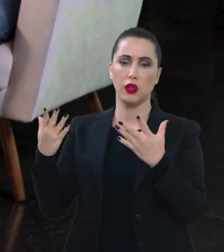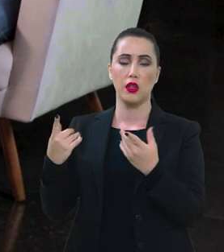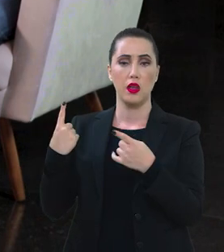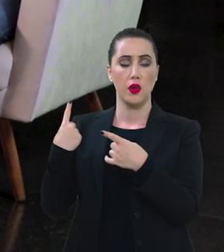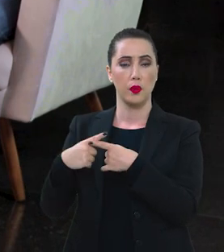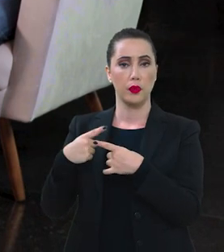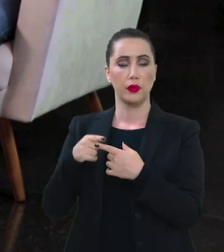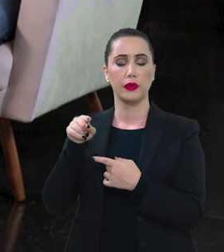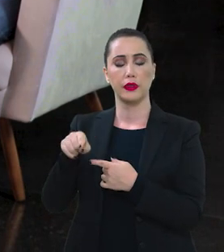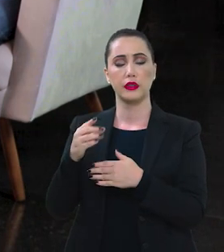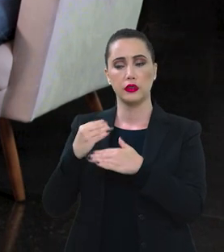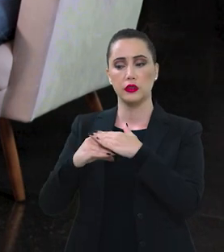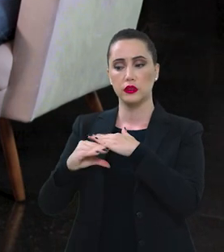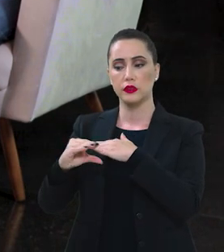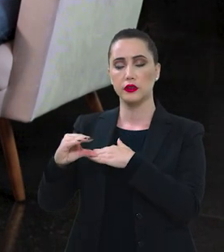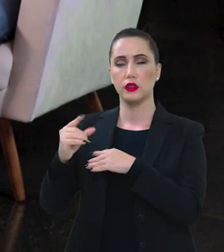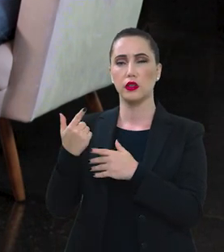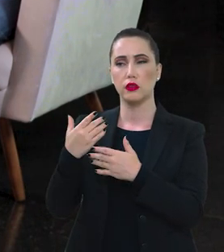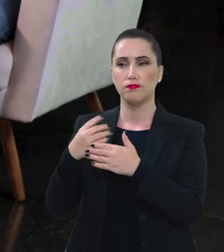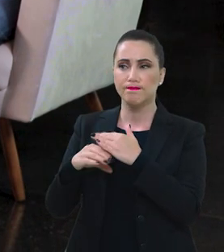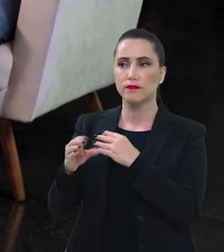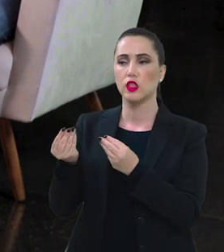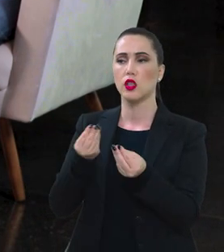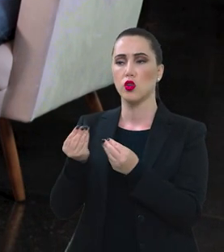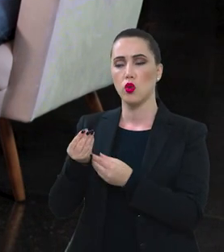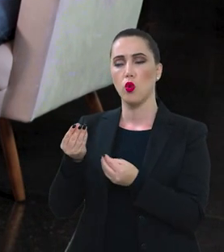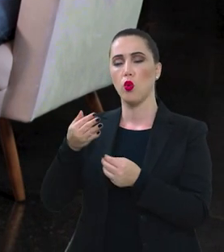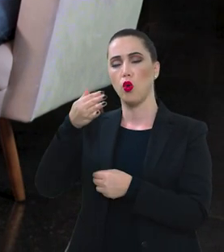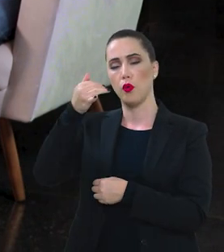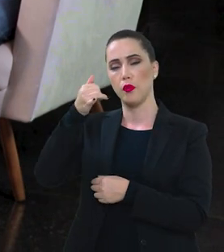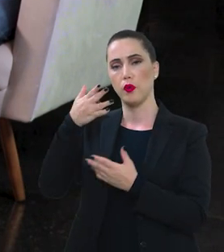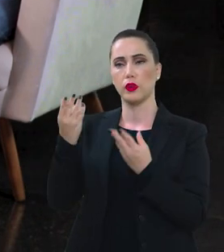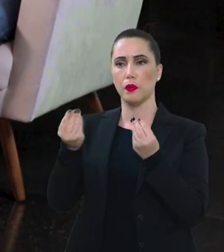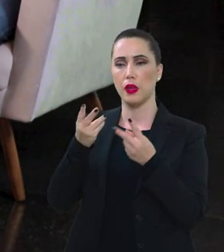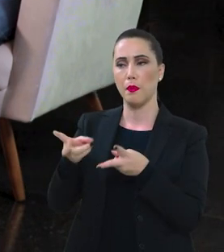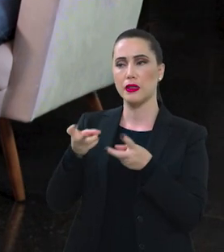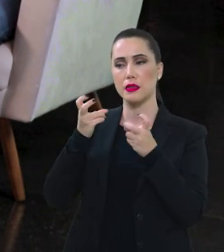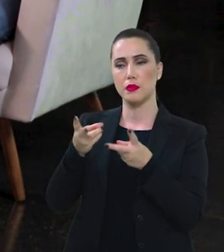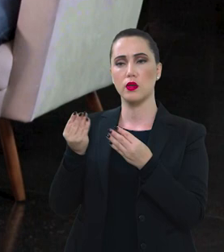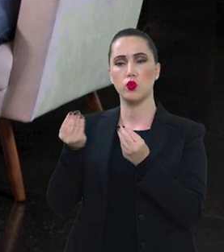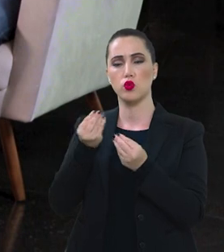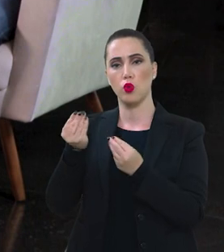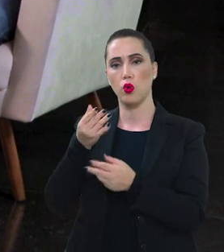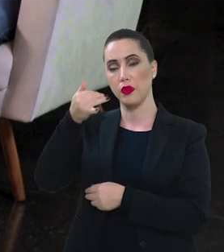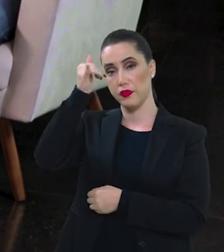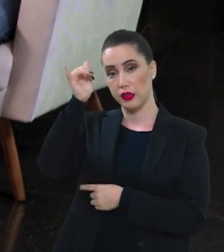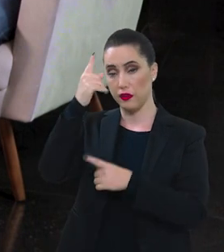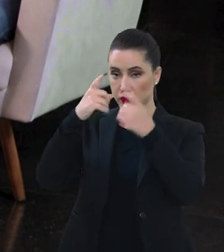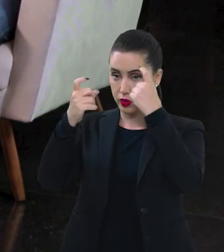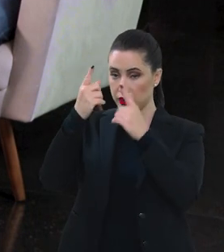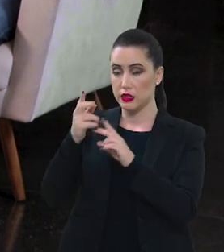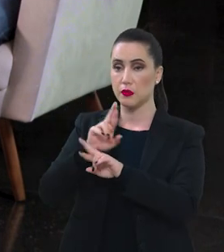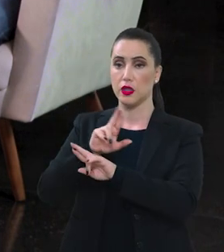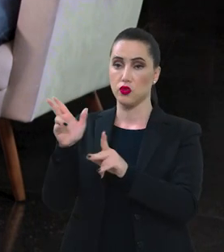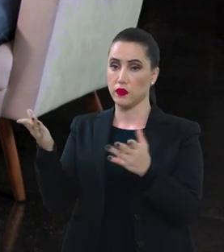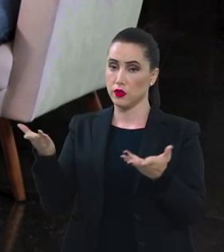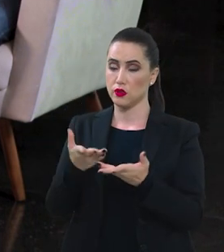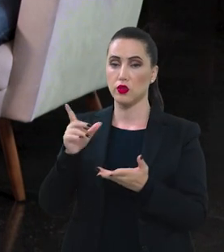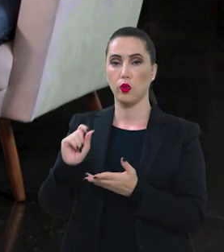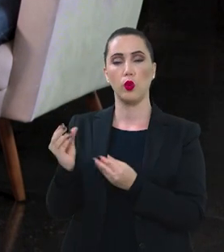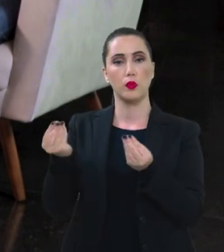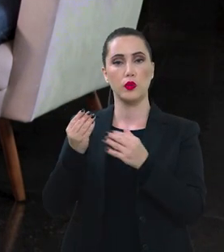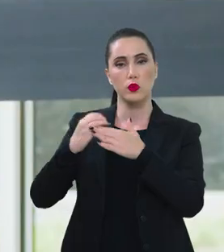decorrer dos últimos anos. É claro que a concepção do enfrentamento da violência era outra também. Mas como é que ficam os investimentos